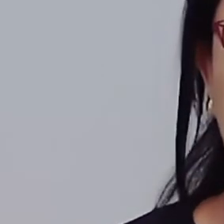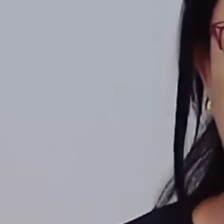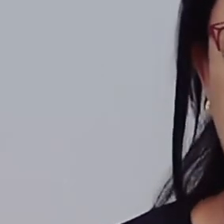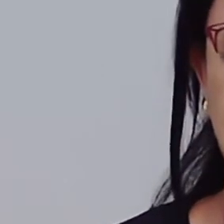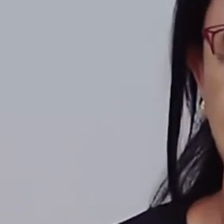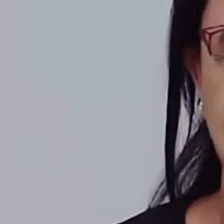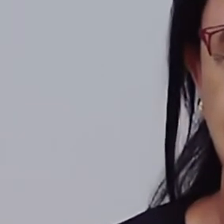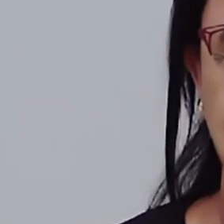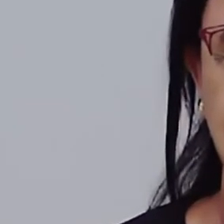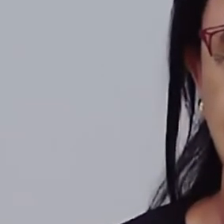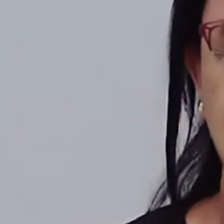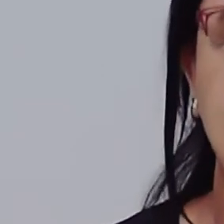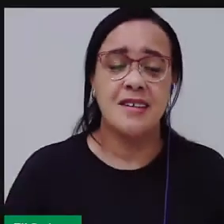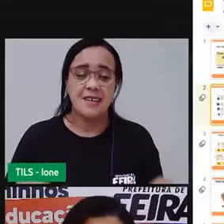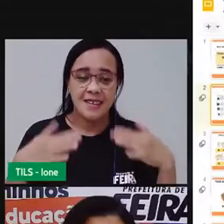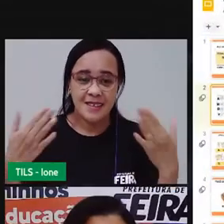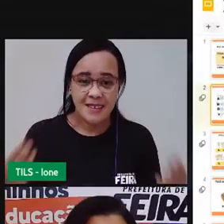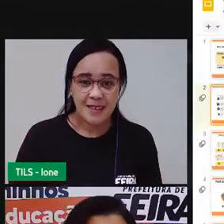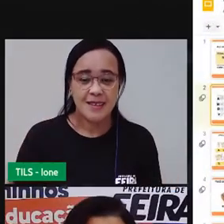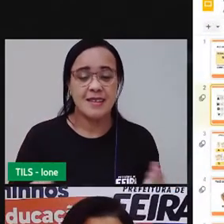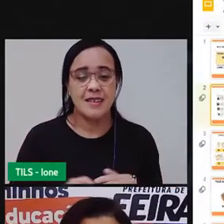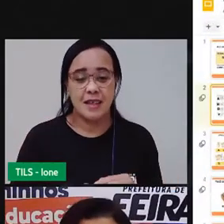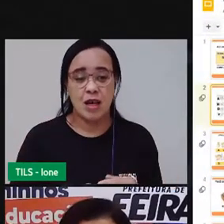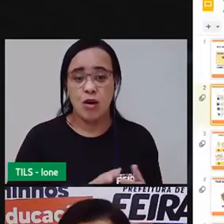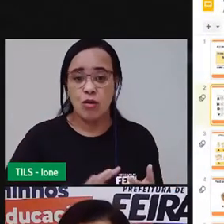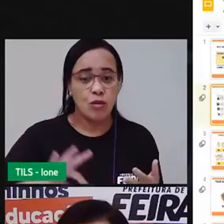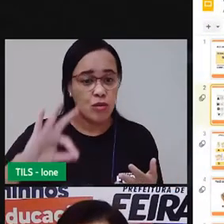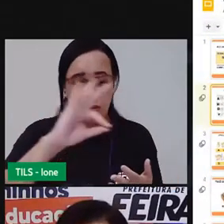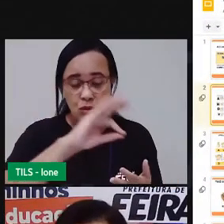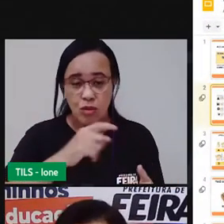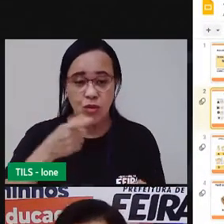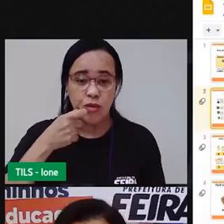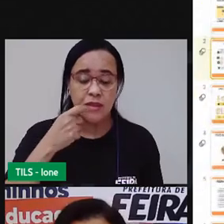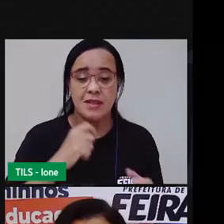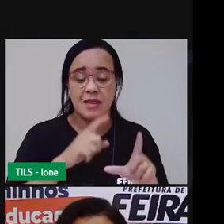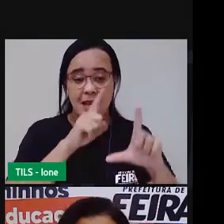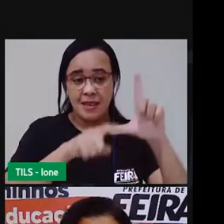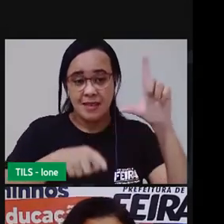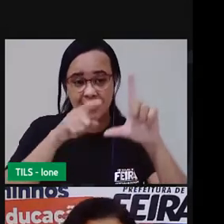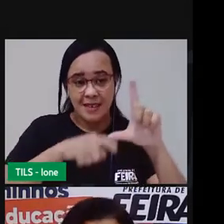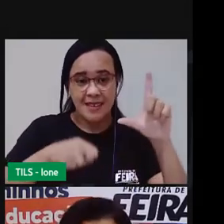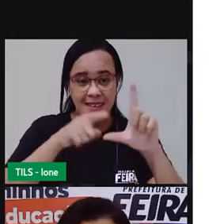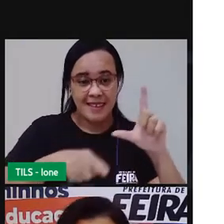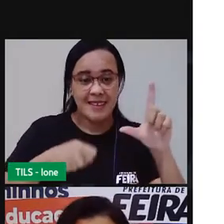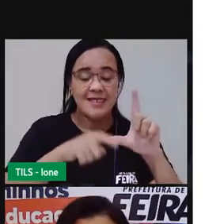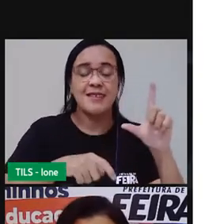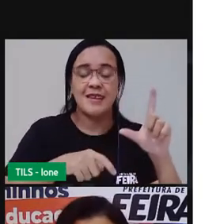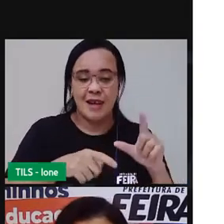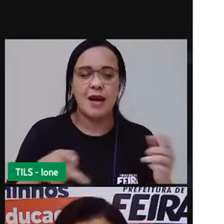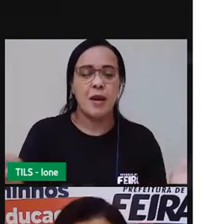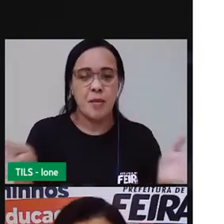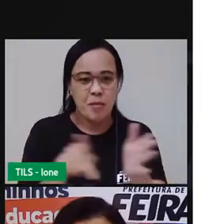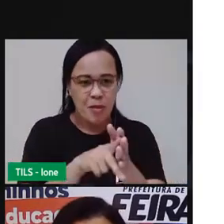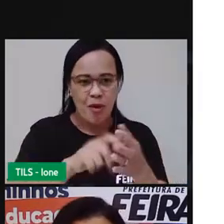Então, essas crianças foram aí as palavras do alfabeto.